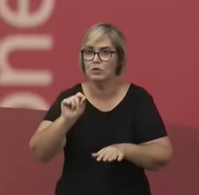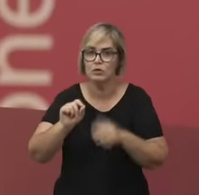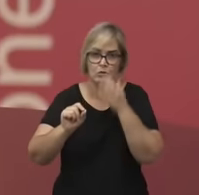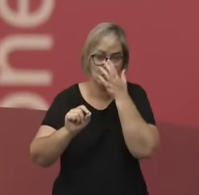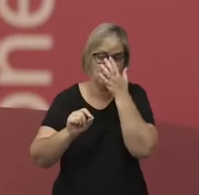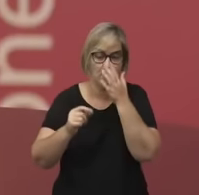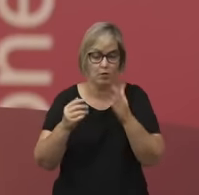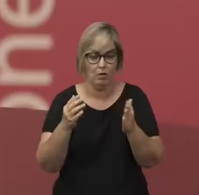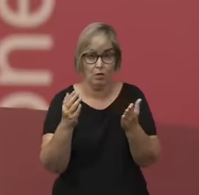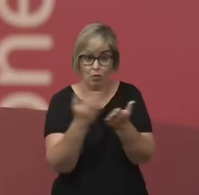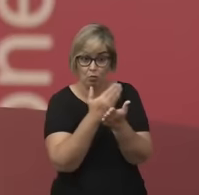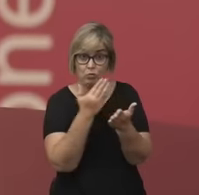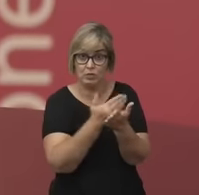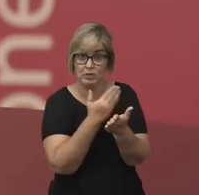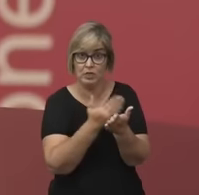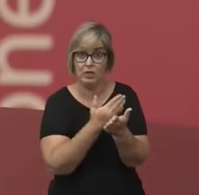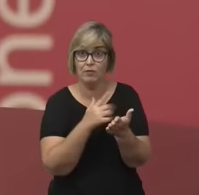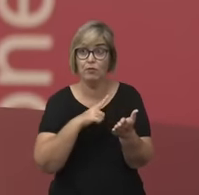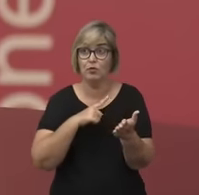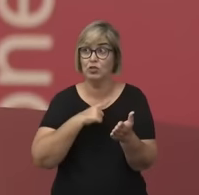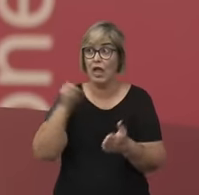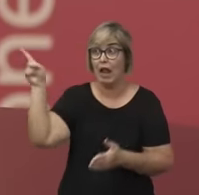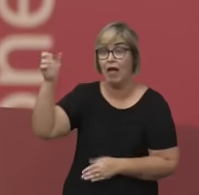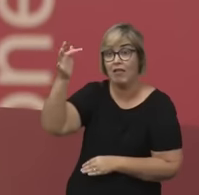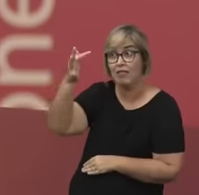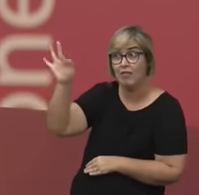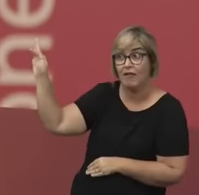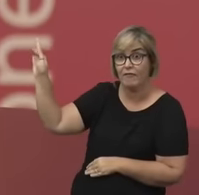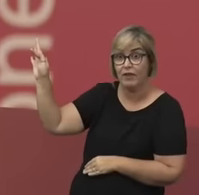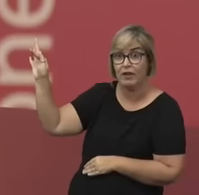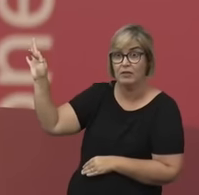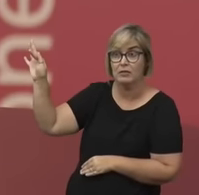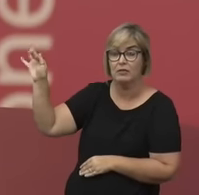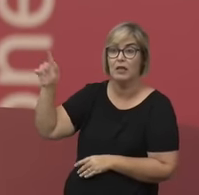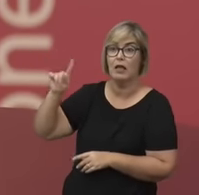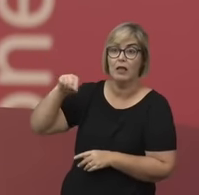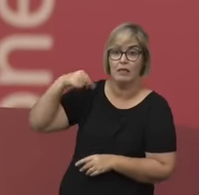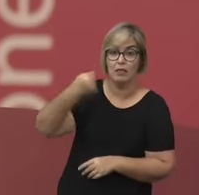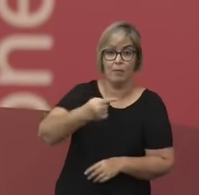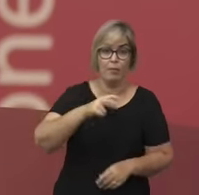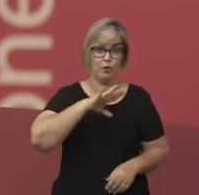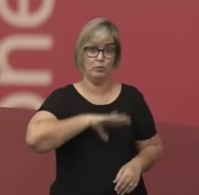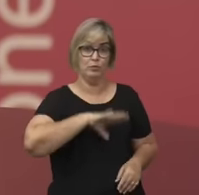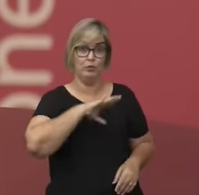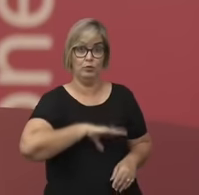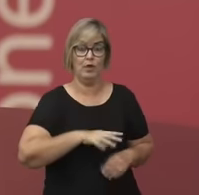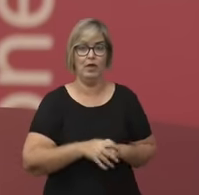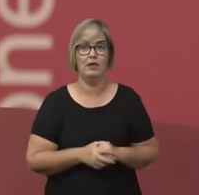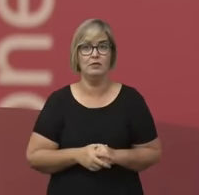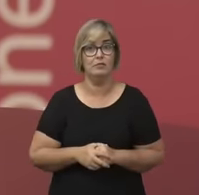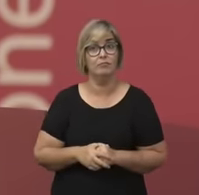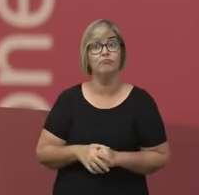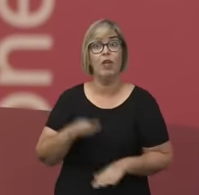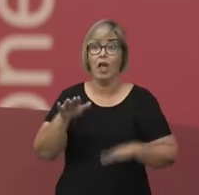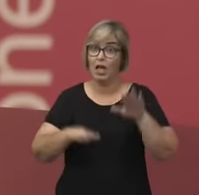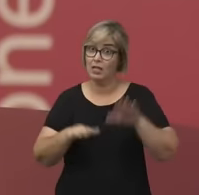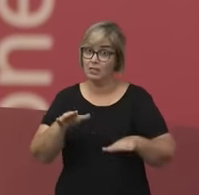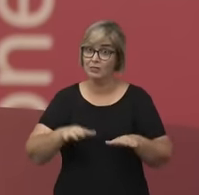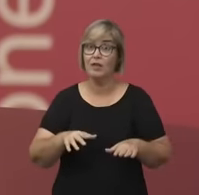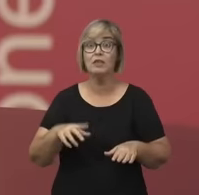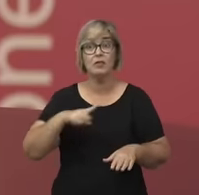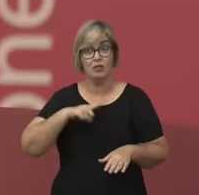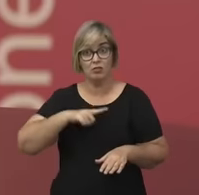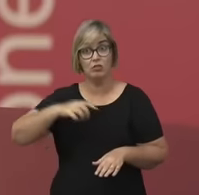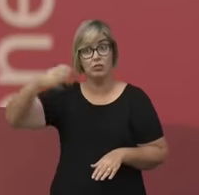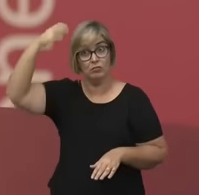livros, às vezes, eram editados na França, em português, e vinham para o Brasil. E esses livros, às vezes, passavam pelo crivo da coroa, passavam